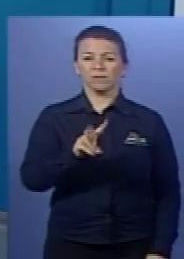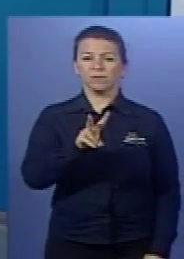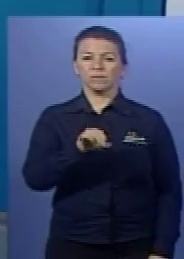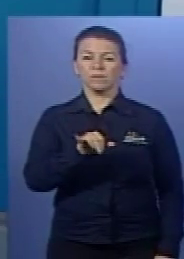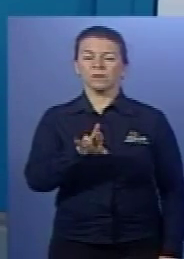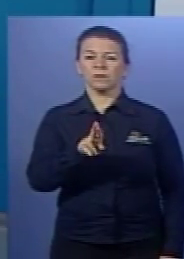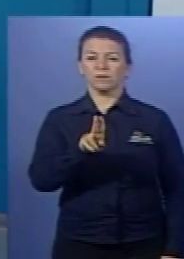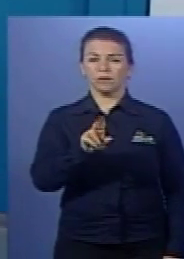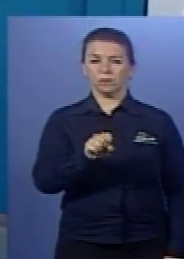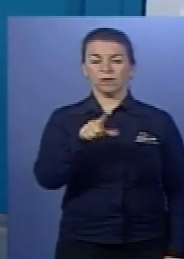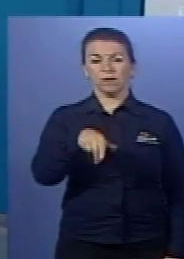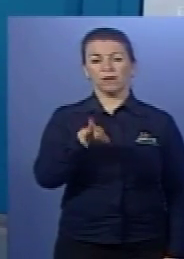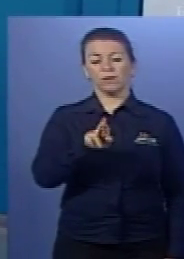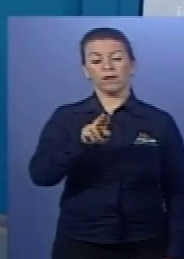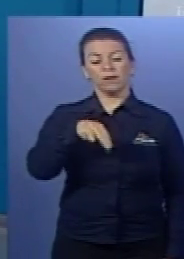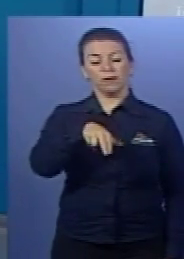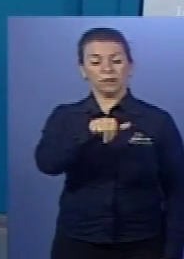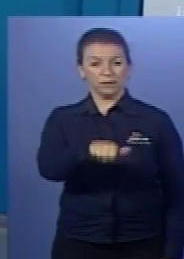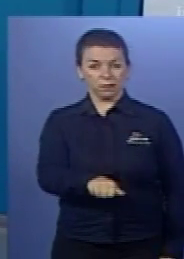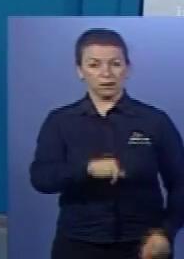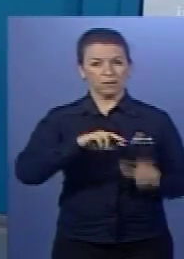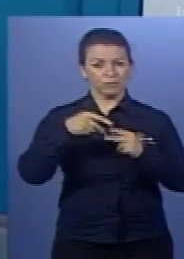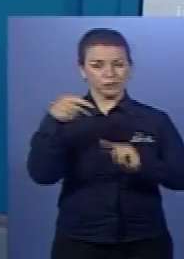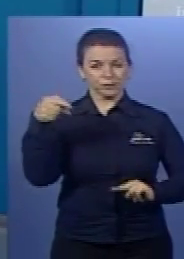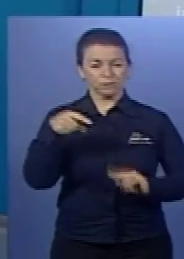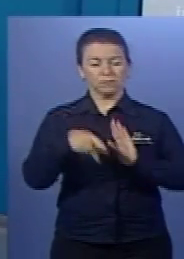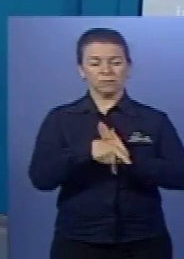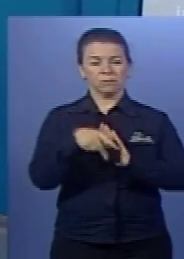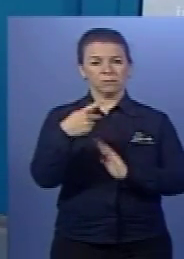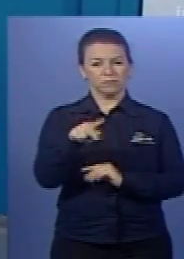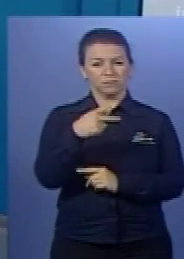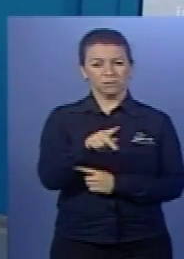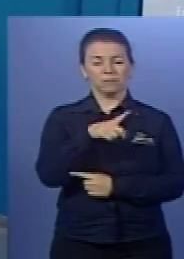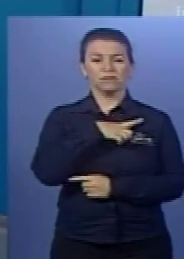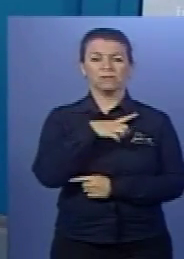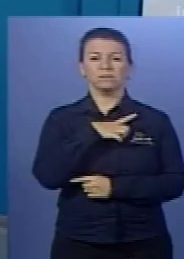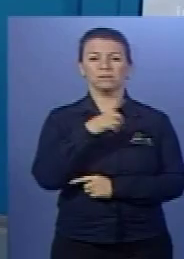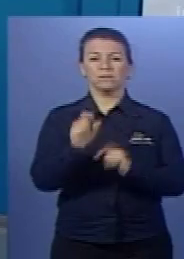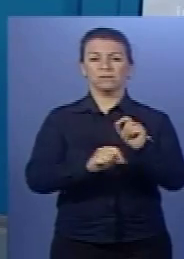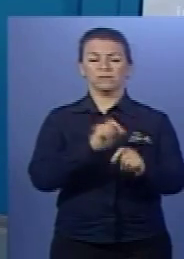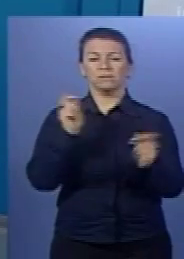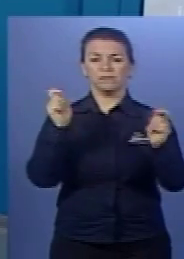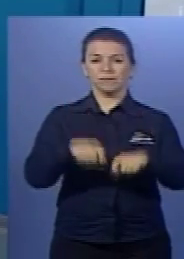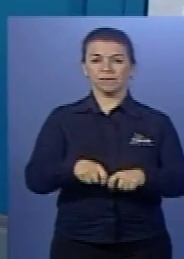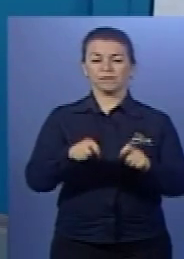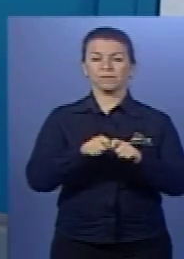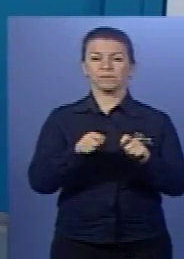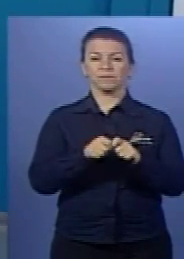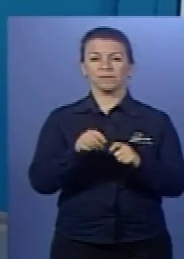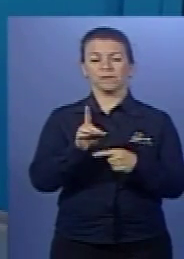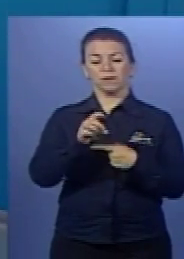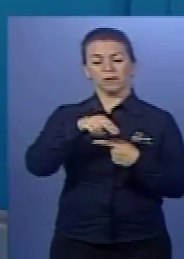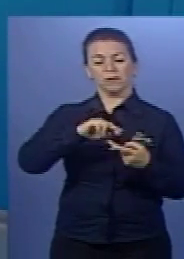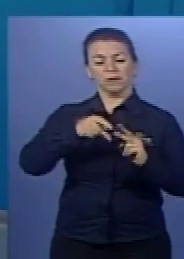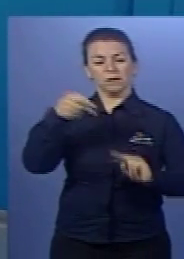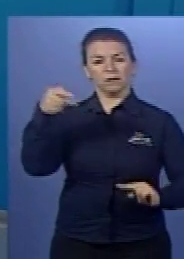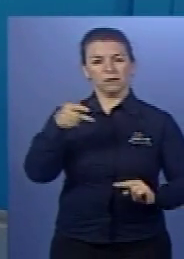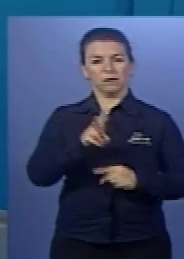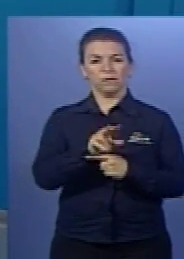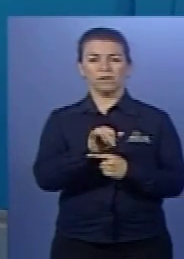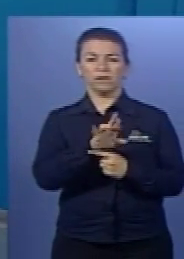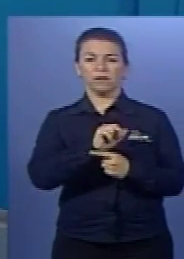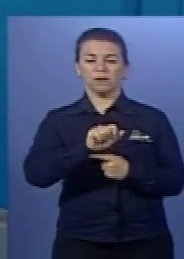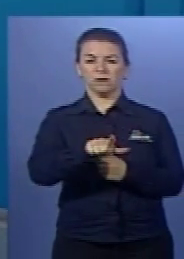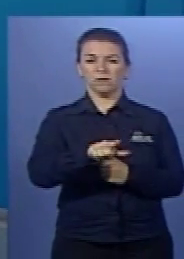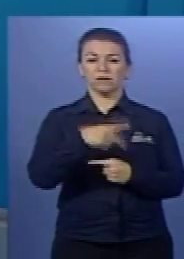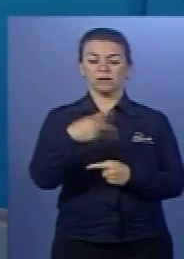É um vírus de RNA. E a partir do RNA, tem a capacidade de produzir um DNA viral. E a partir